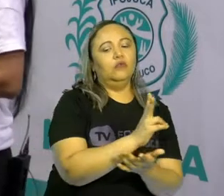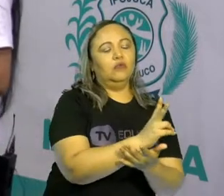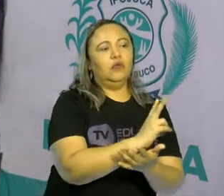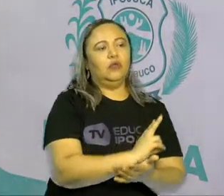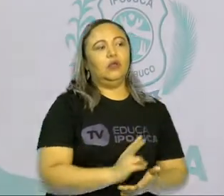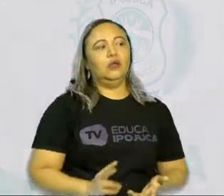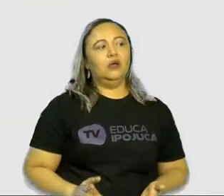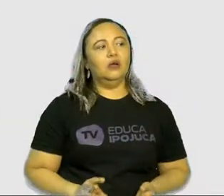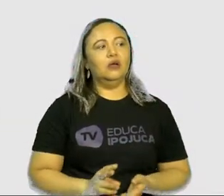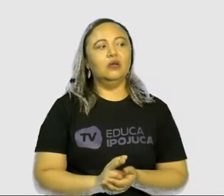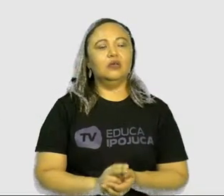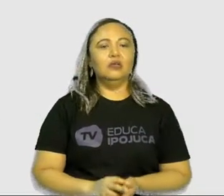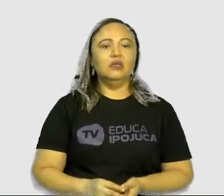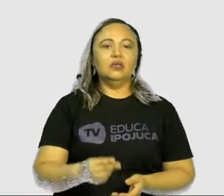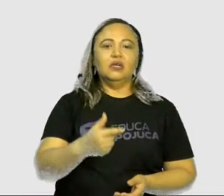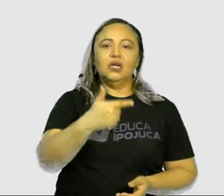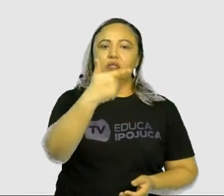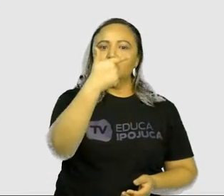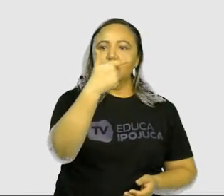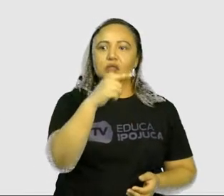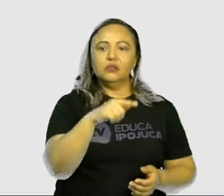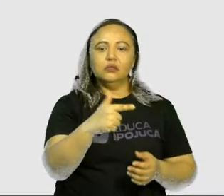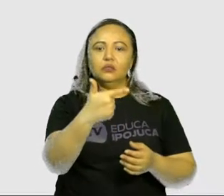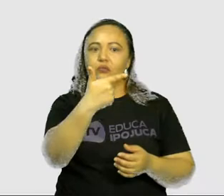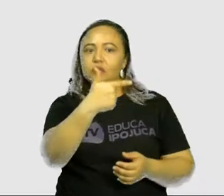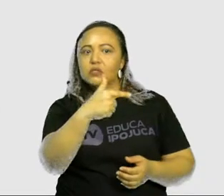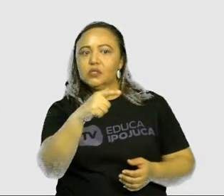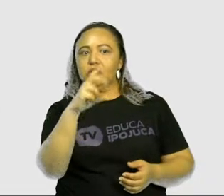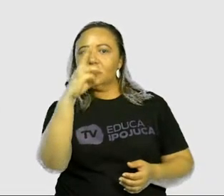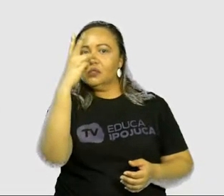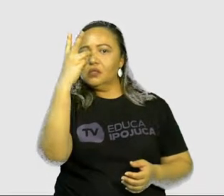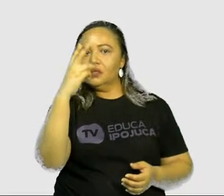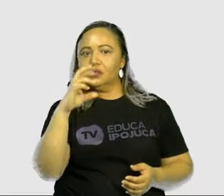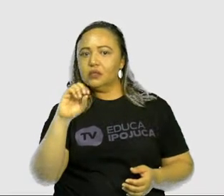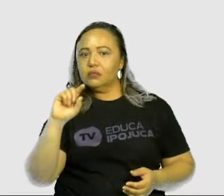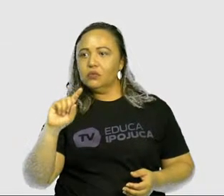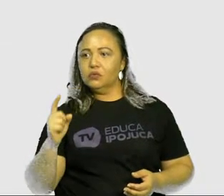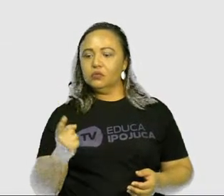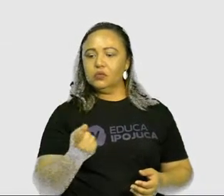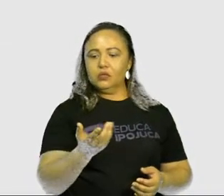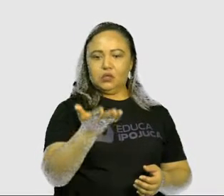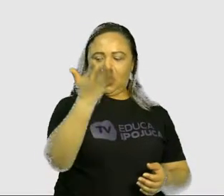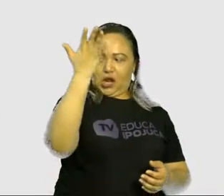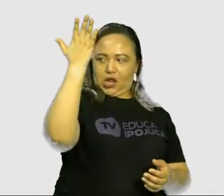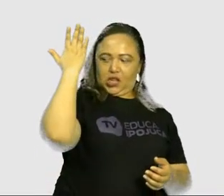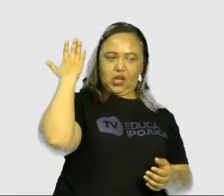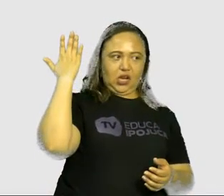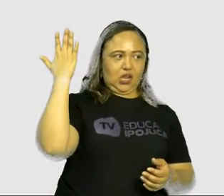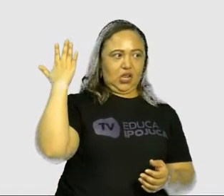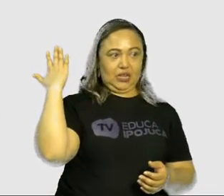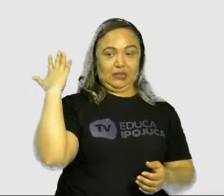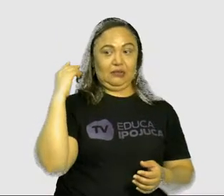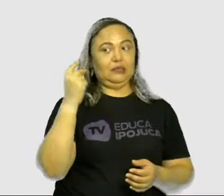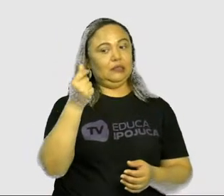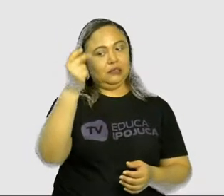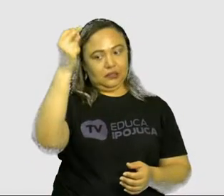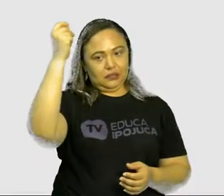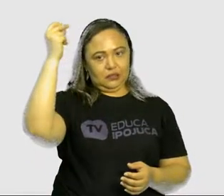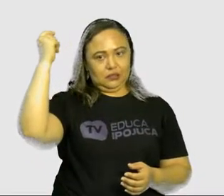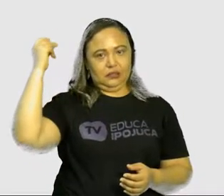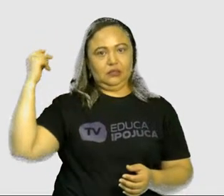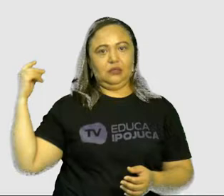Entre 230 mil anos e 30 mil anos atrás, veja quanto tempo, né?